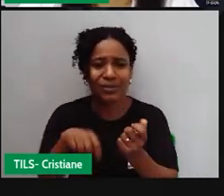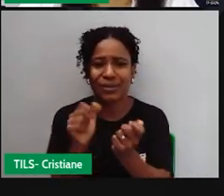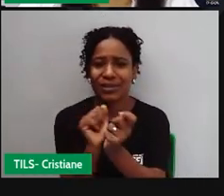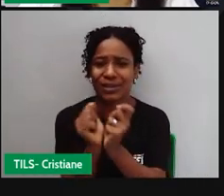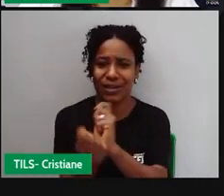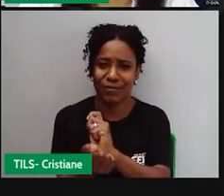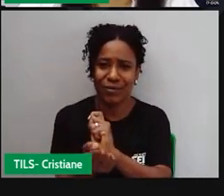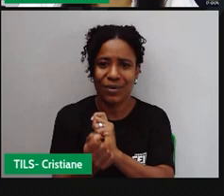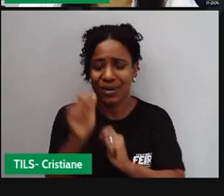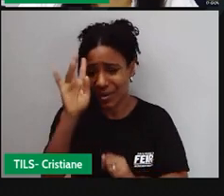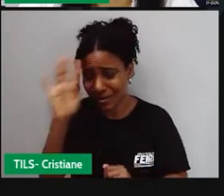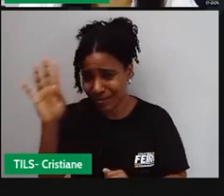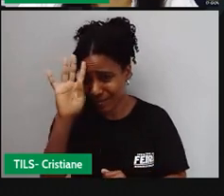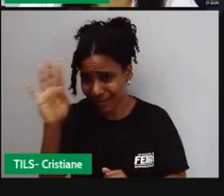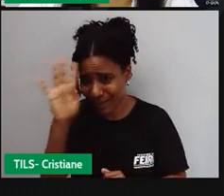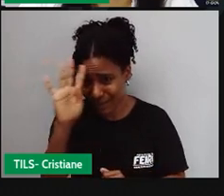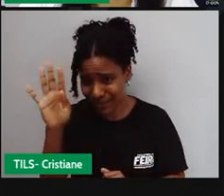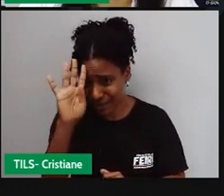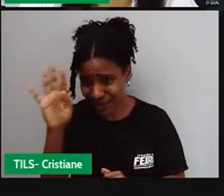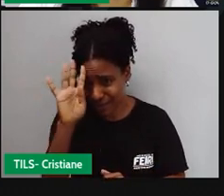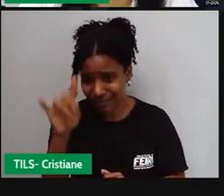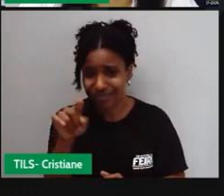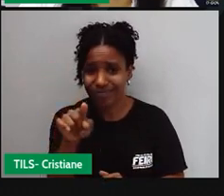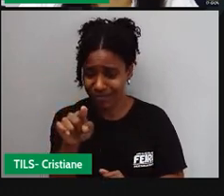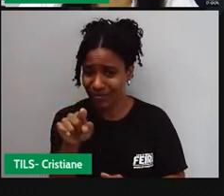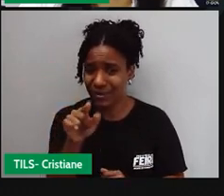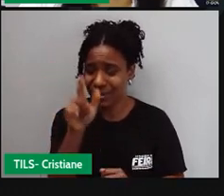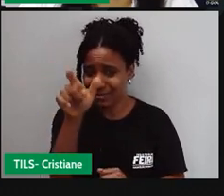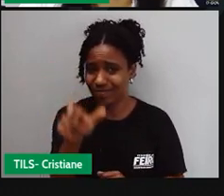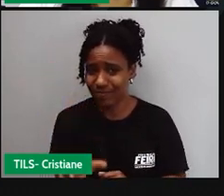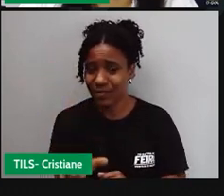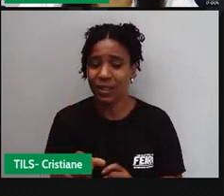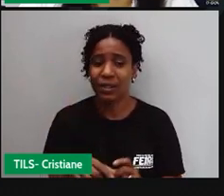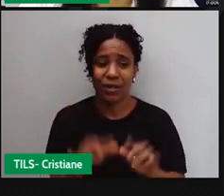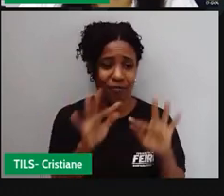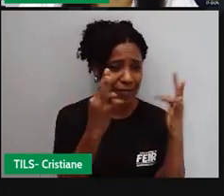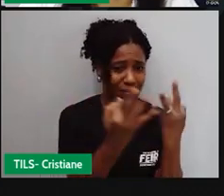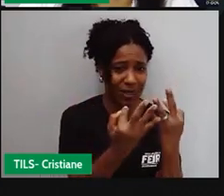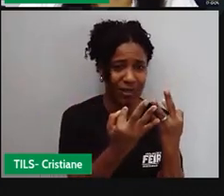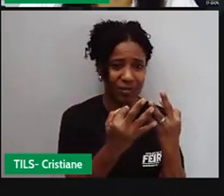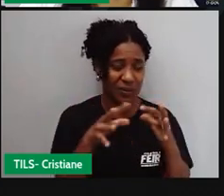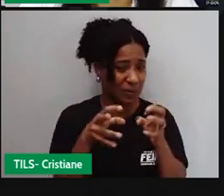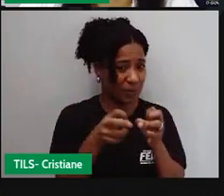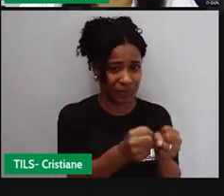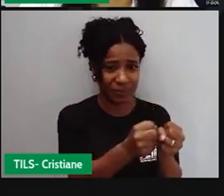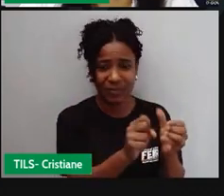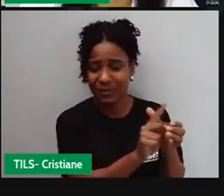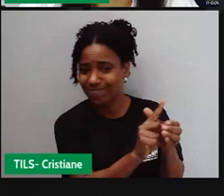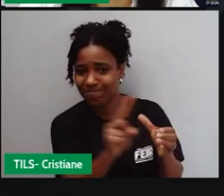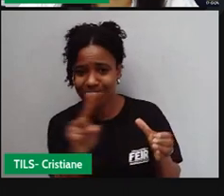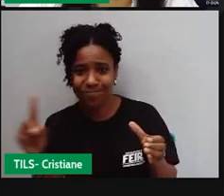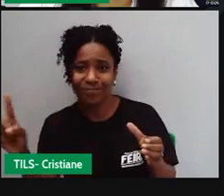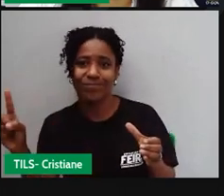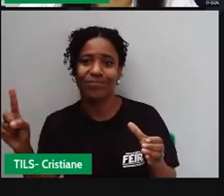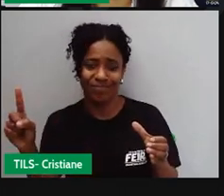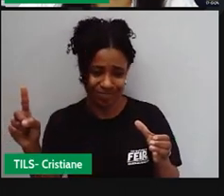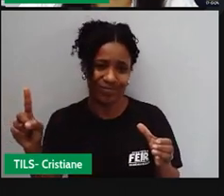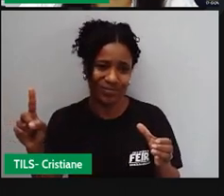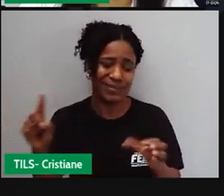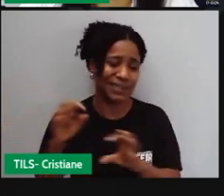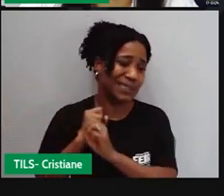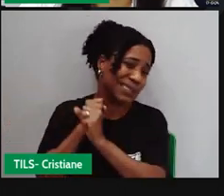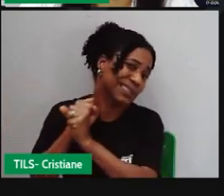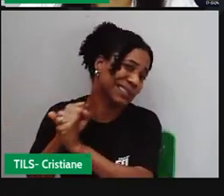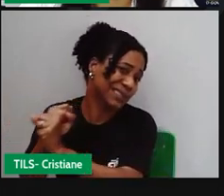Imagina que de um dia para o outro alguém te separasse da sua família, te mandasse para um outro continente, uma língua que você nem sabe falar